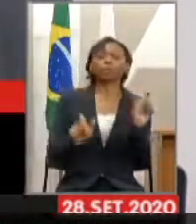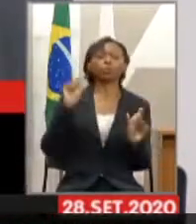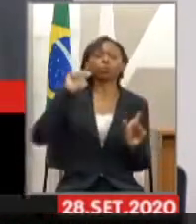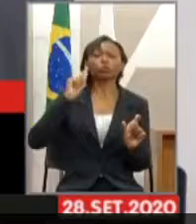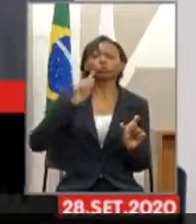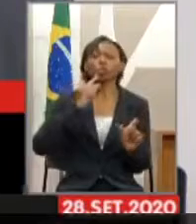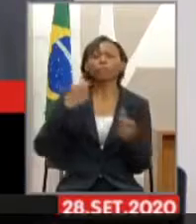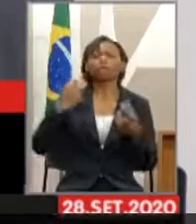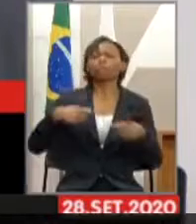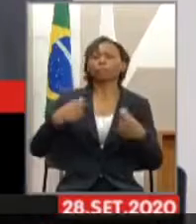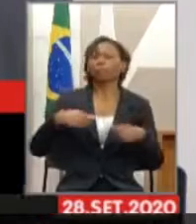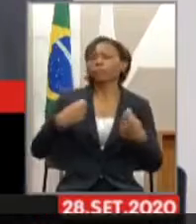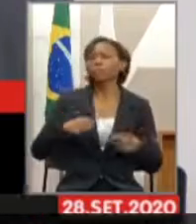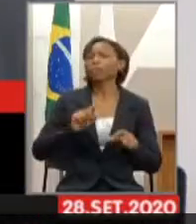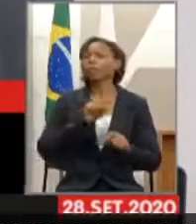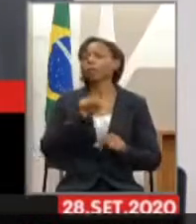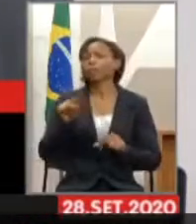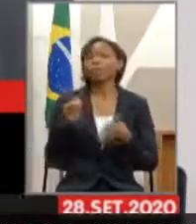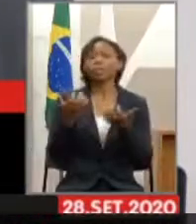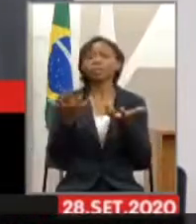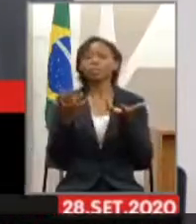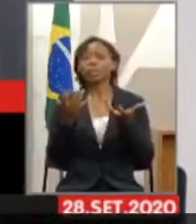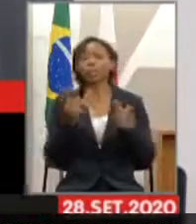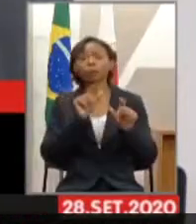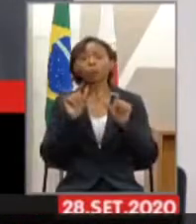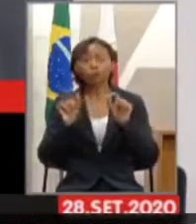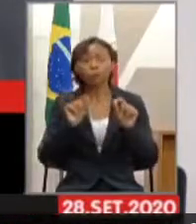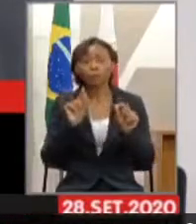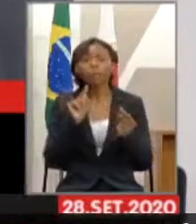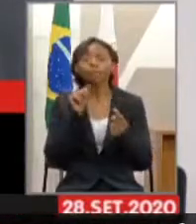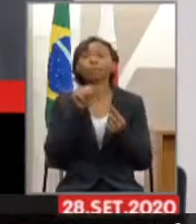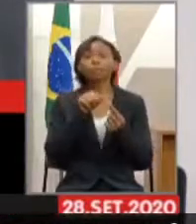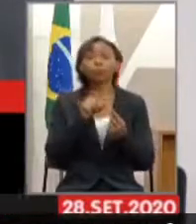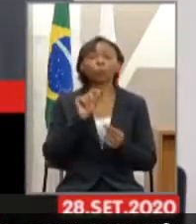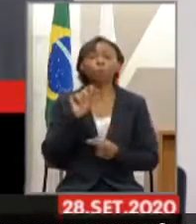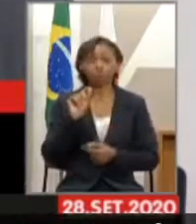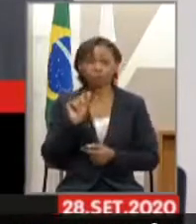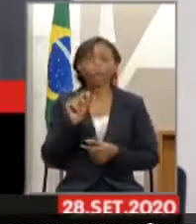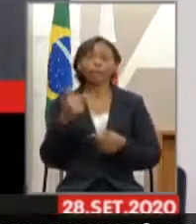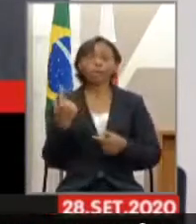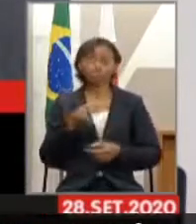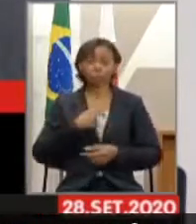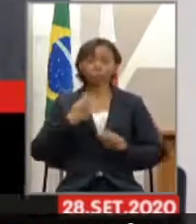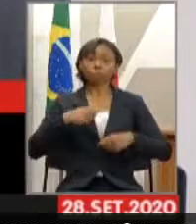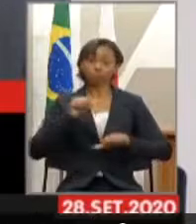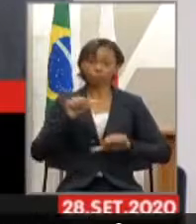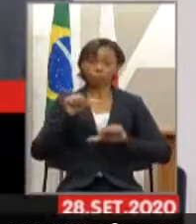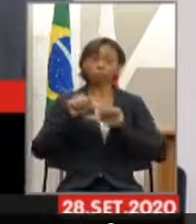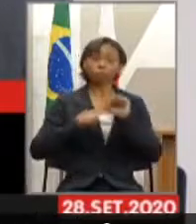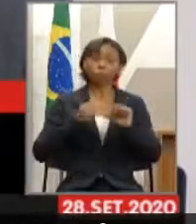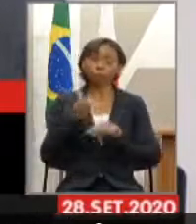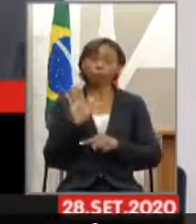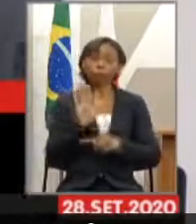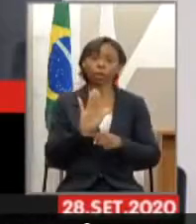o que eles almejam e o que nós precisamos de transformar para a melhoria da qualidade de vida deles.